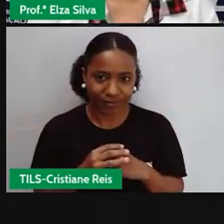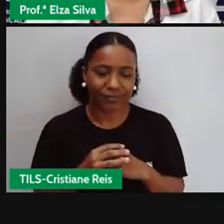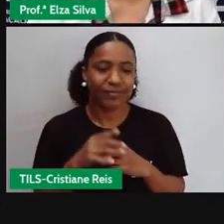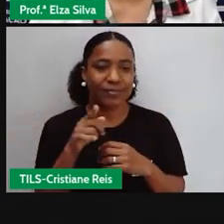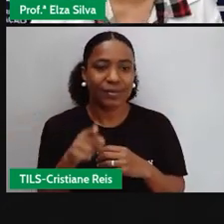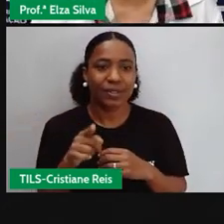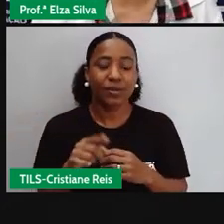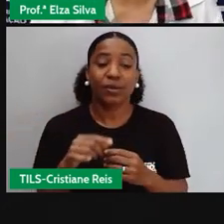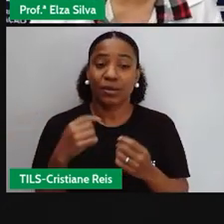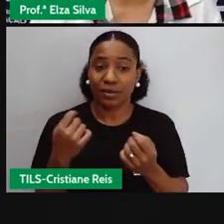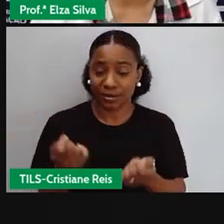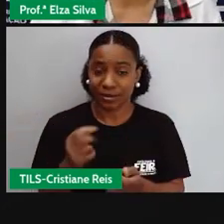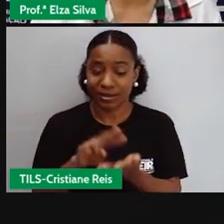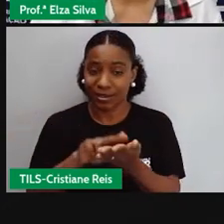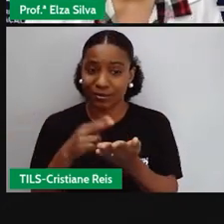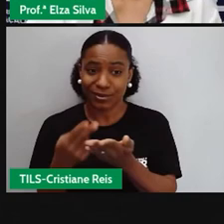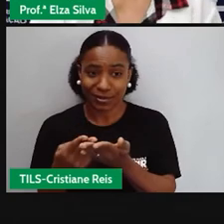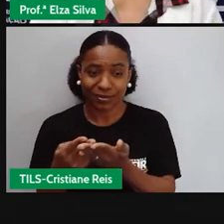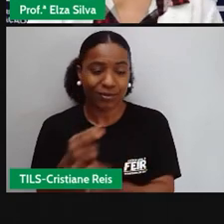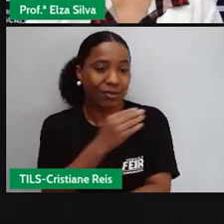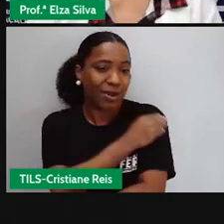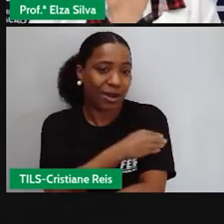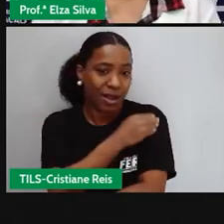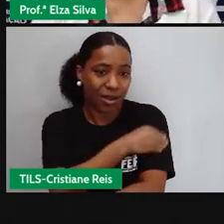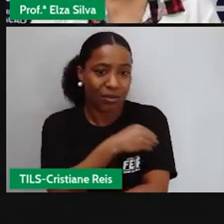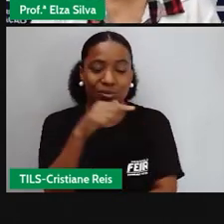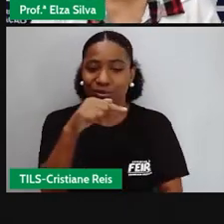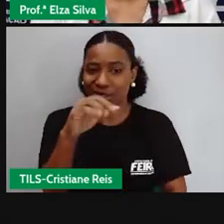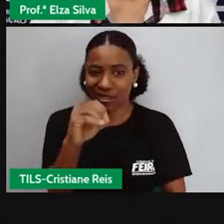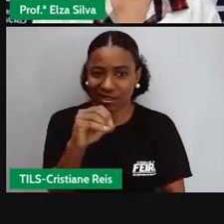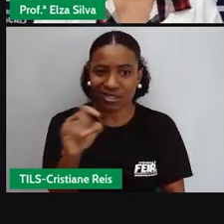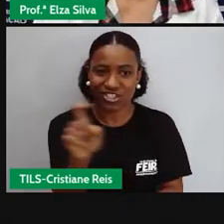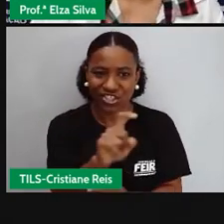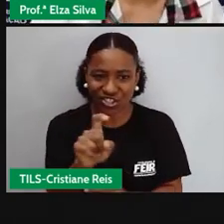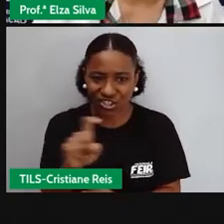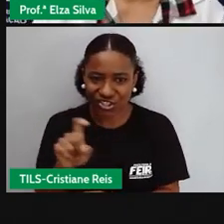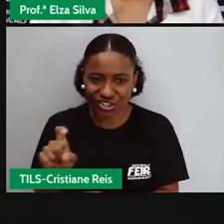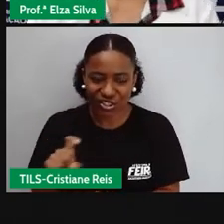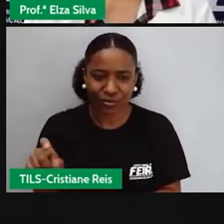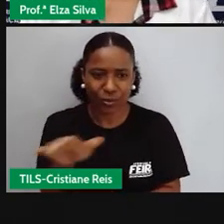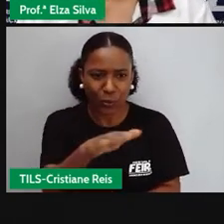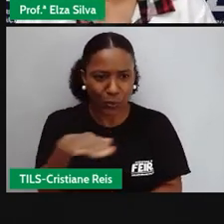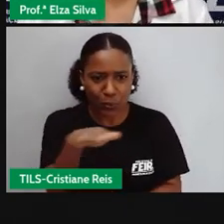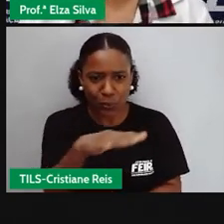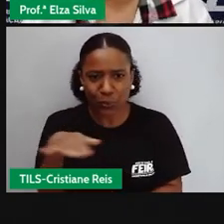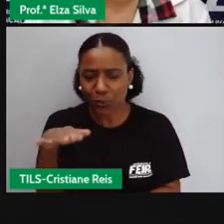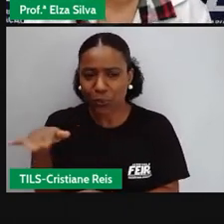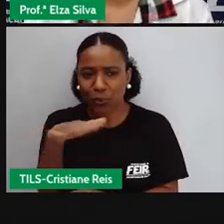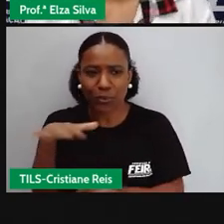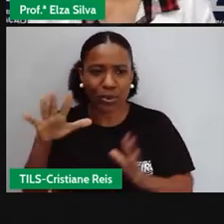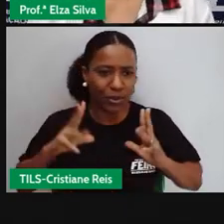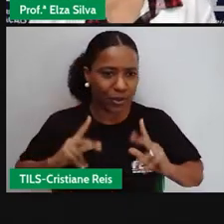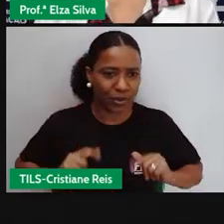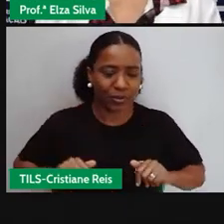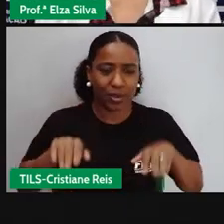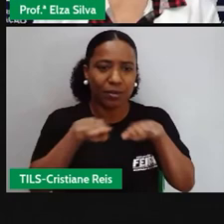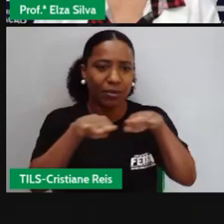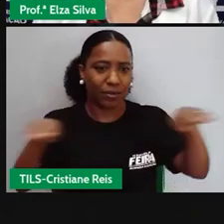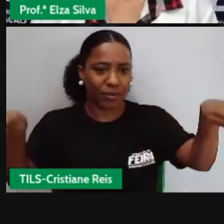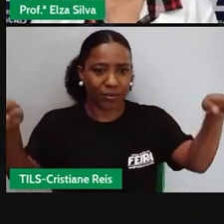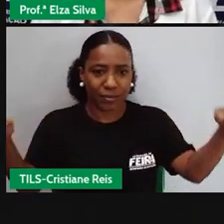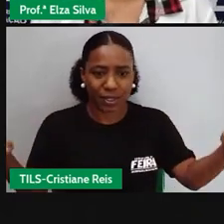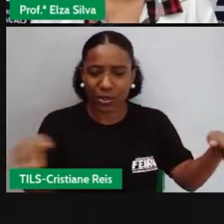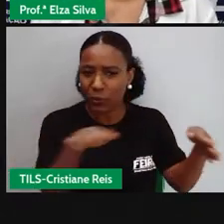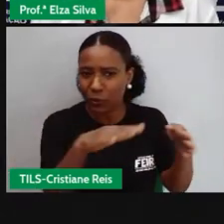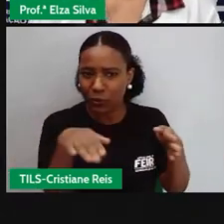Desinfete com álcool 70 as superfícies. A mesa onde você vai colocar a comida tradicional